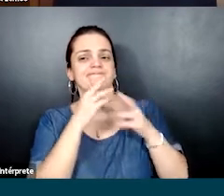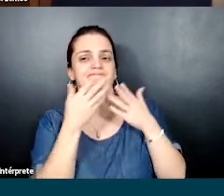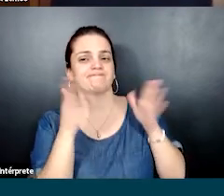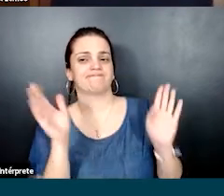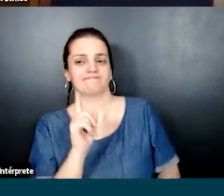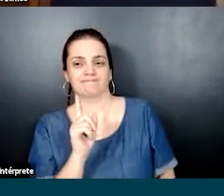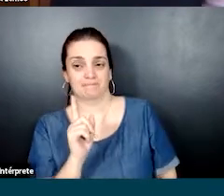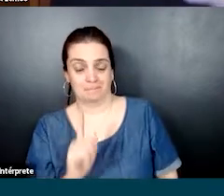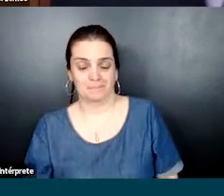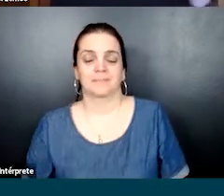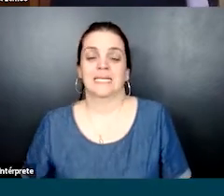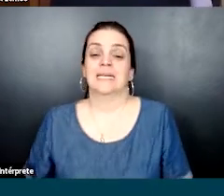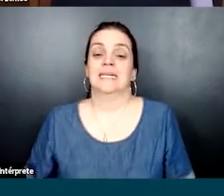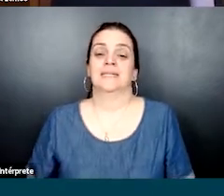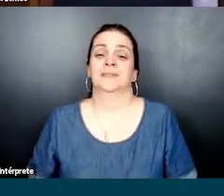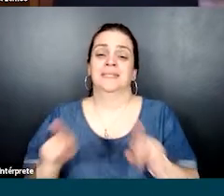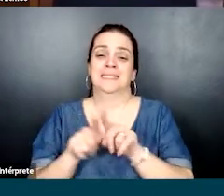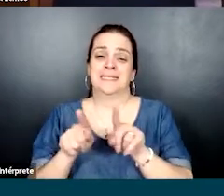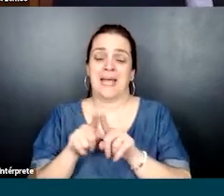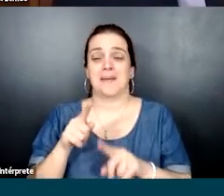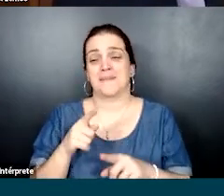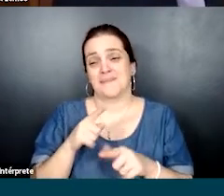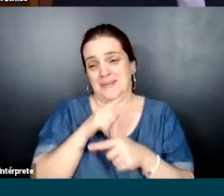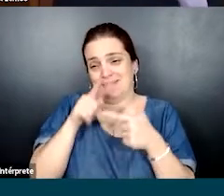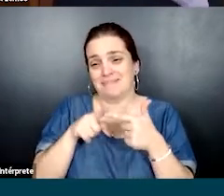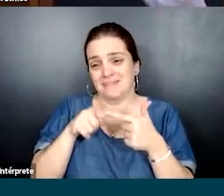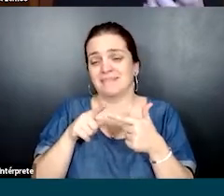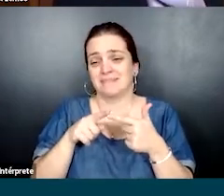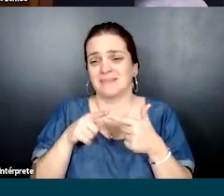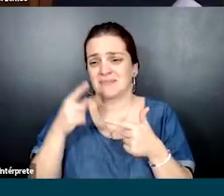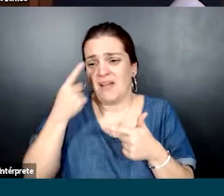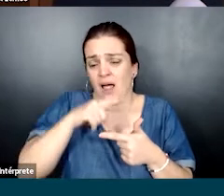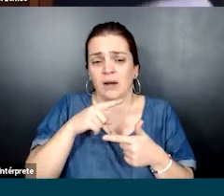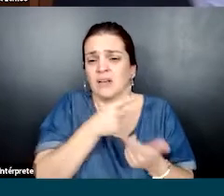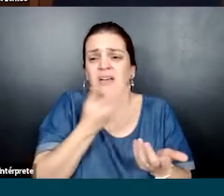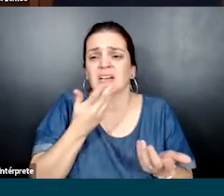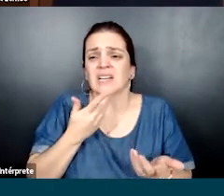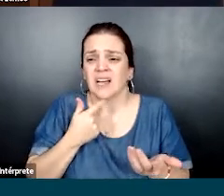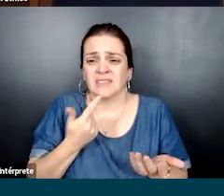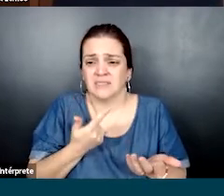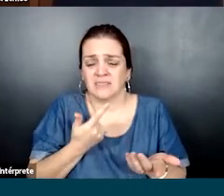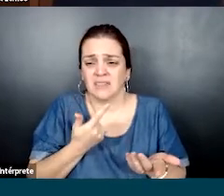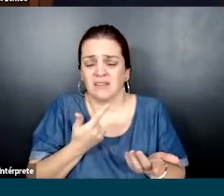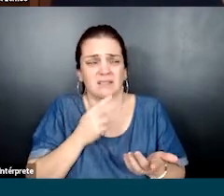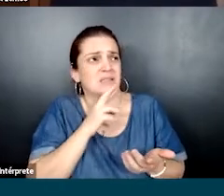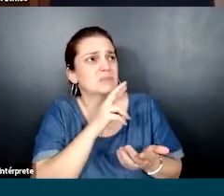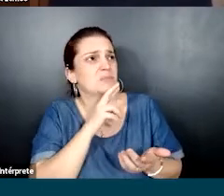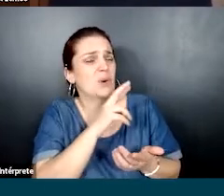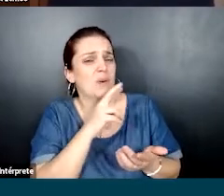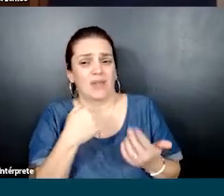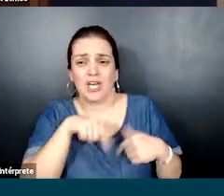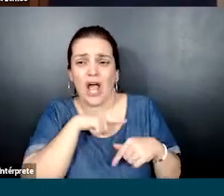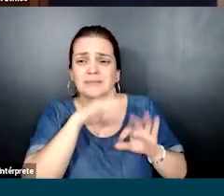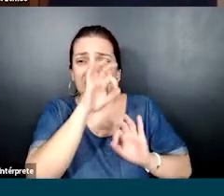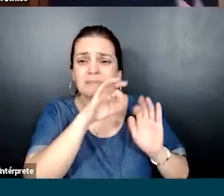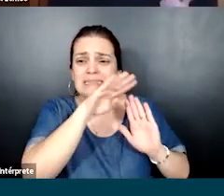desconfortáveis e acabavam não conseguindo se abrir. O outro ponto aqui que colaborou para a nossa falha é que elas tinham muita dificuldade, obviamente, de responder